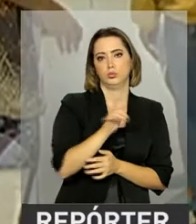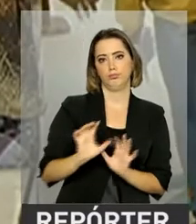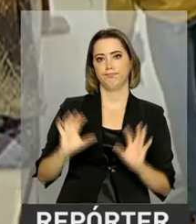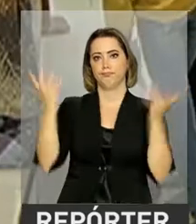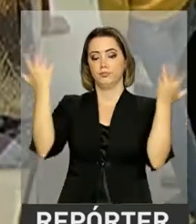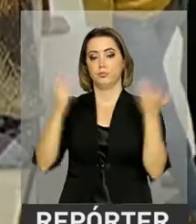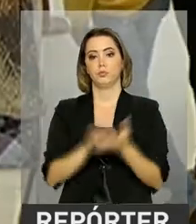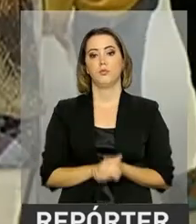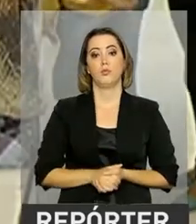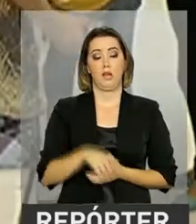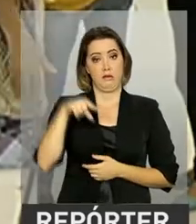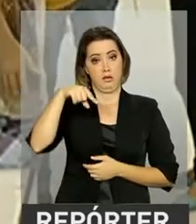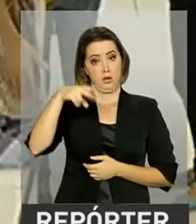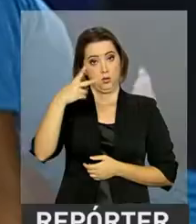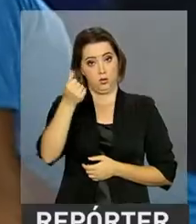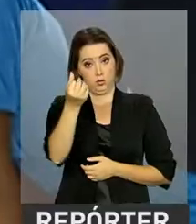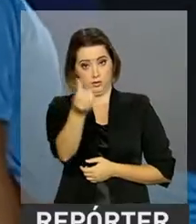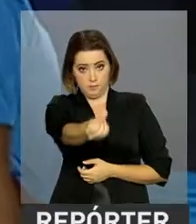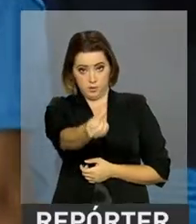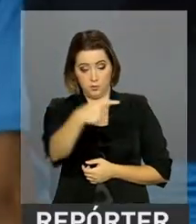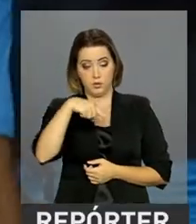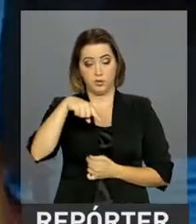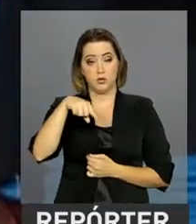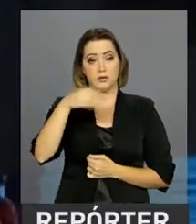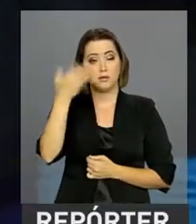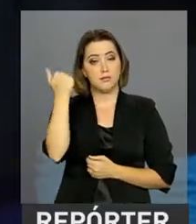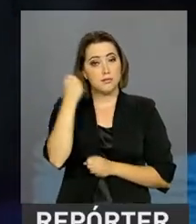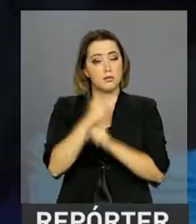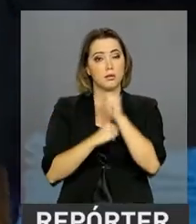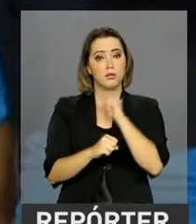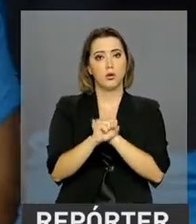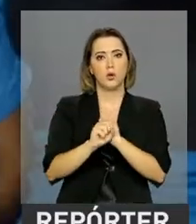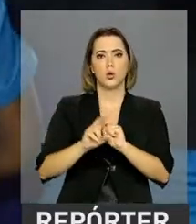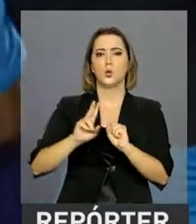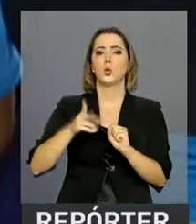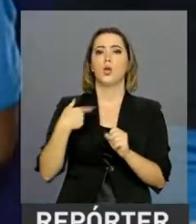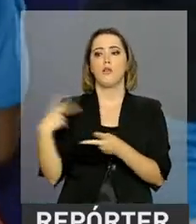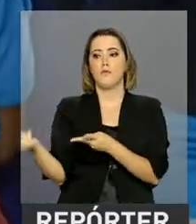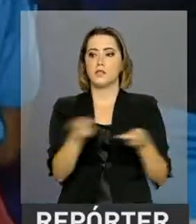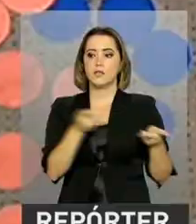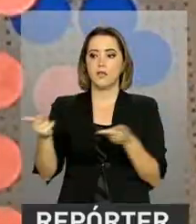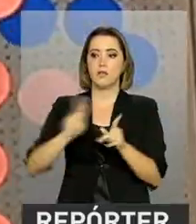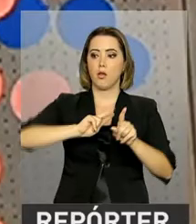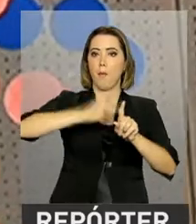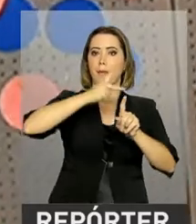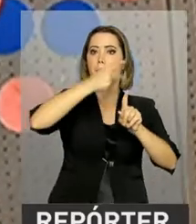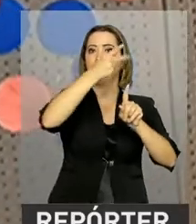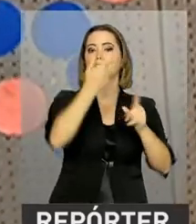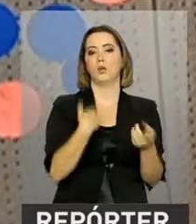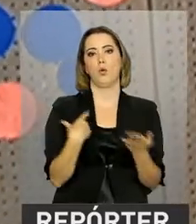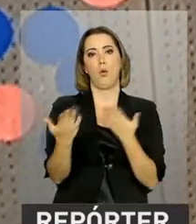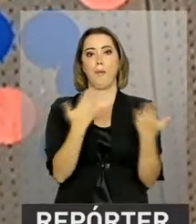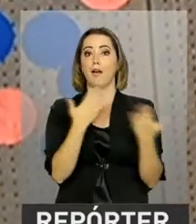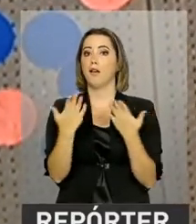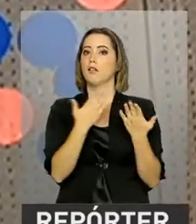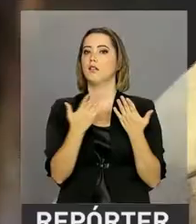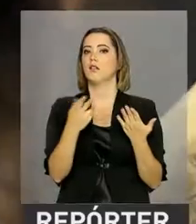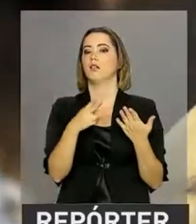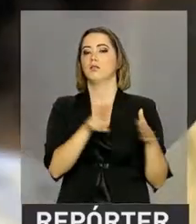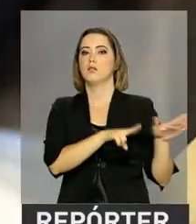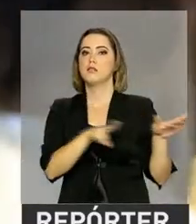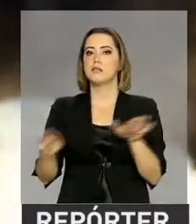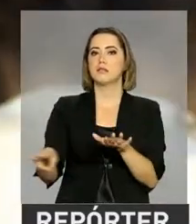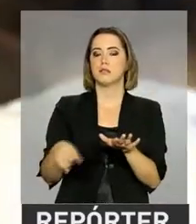2016, o número de visitantes dos museus dobrou durante a Semana Nacional, comparado ao restante do ano.